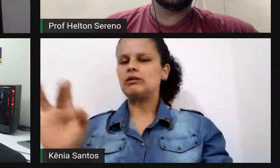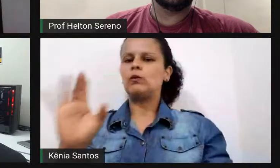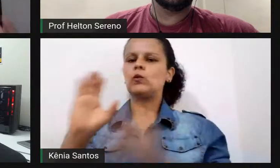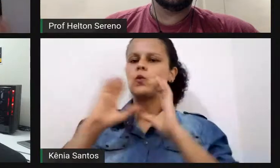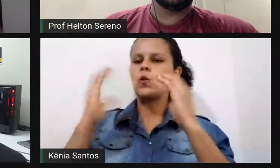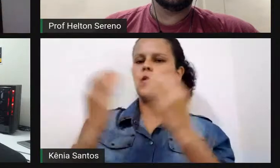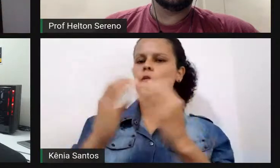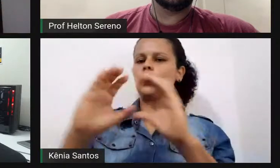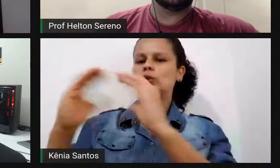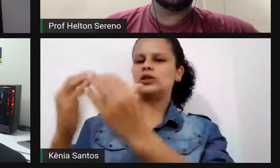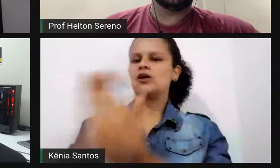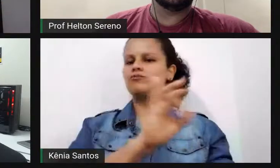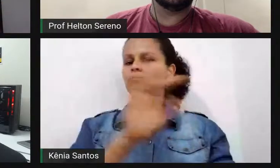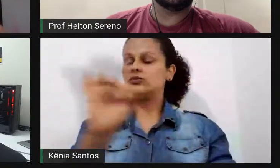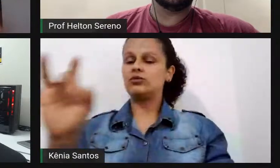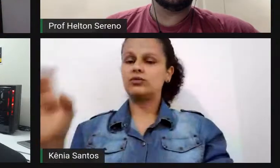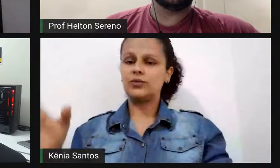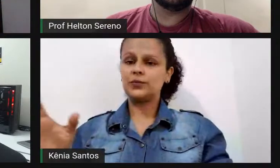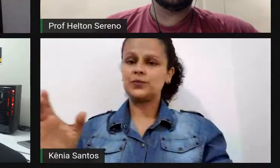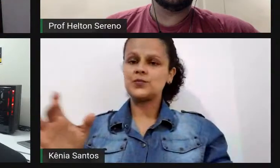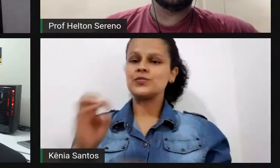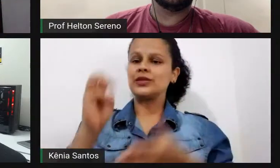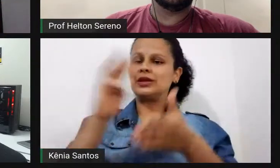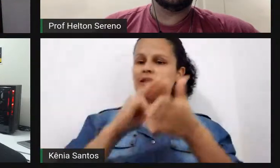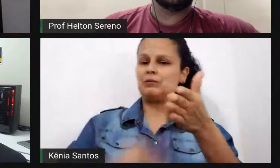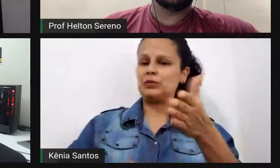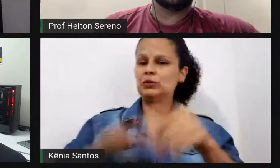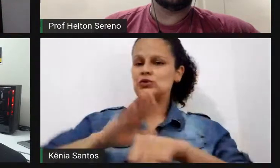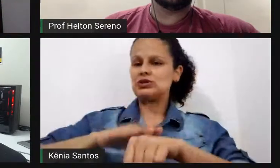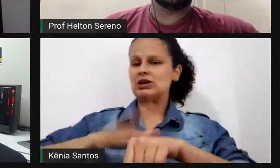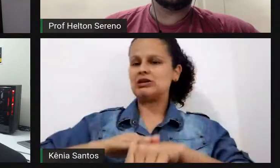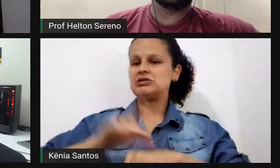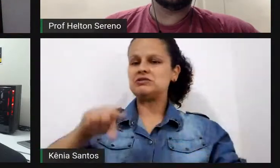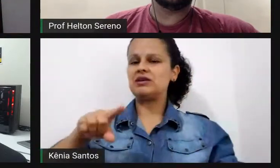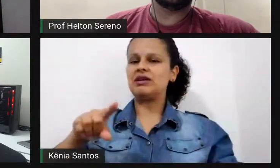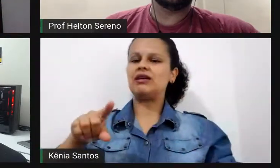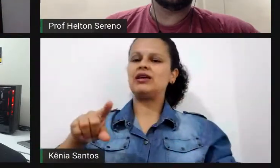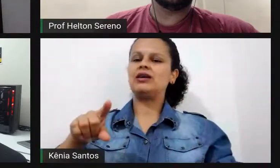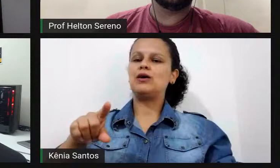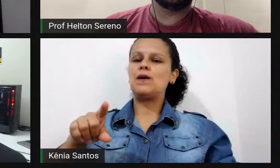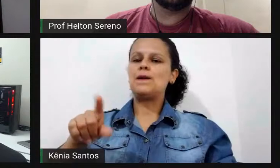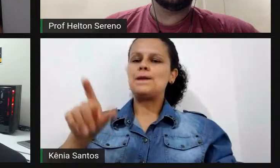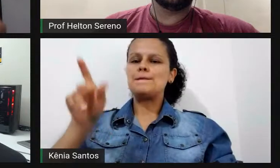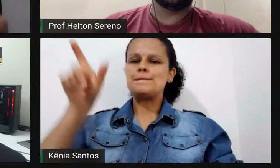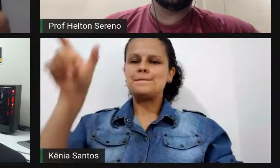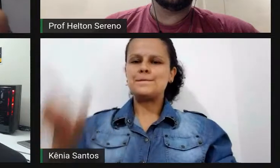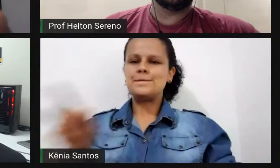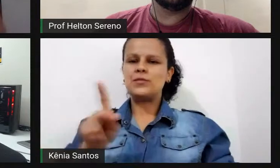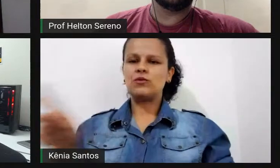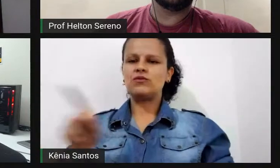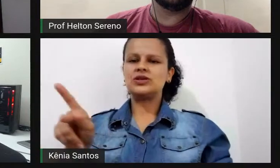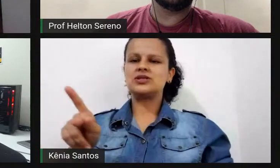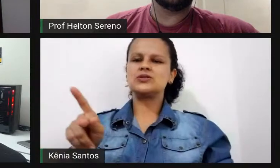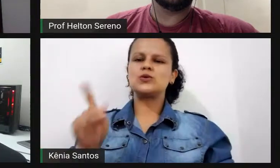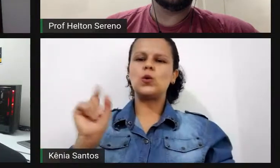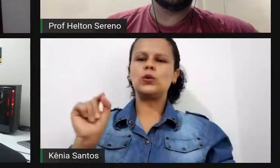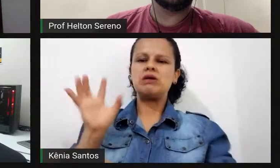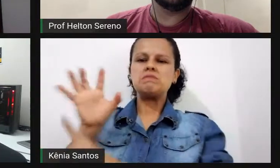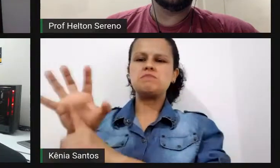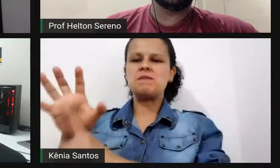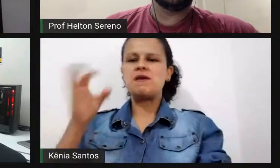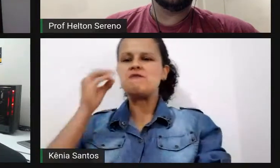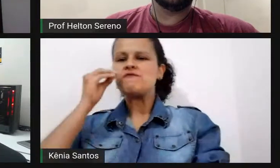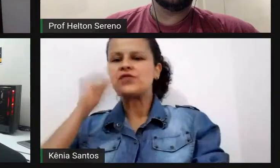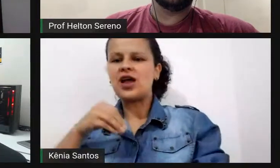Então, metodologias como essas, elas não enfraquecem a atuação do professor. Não há, não podem